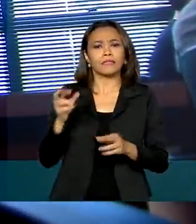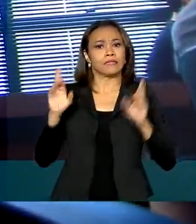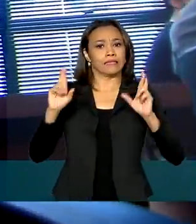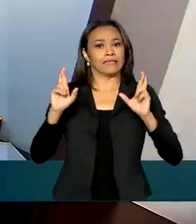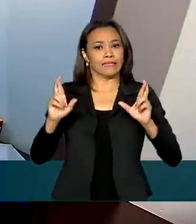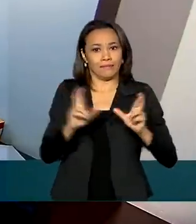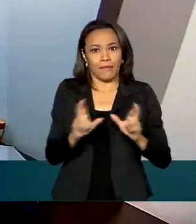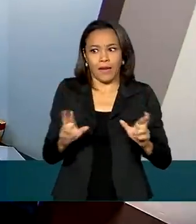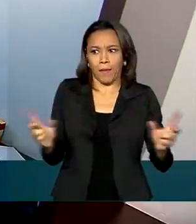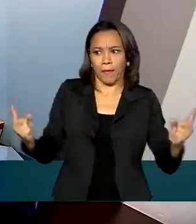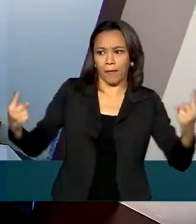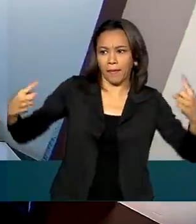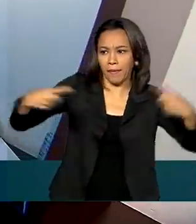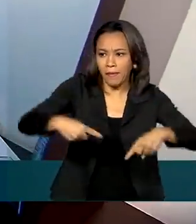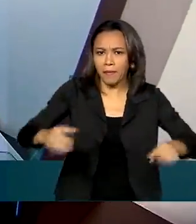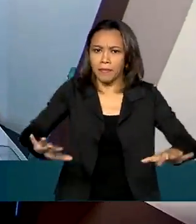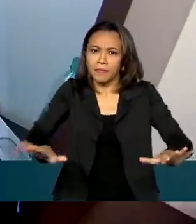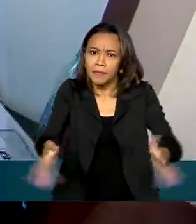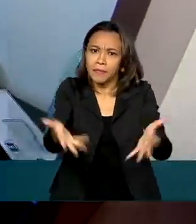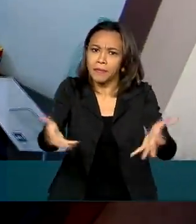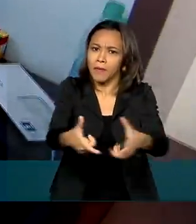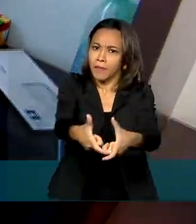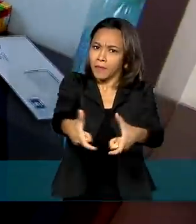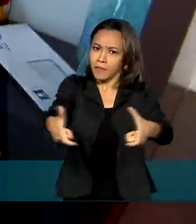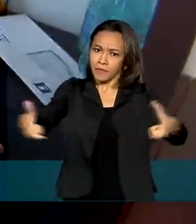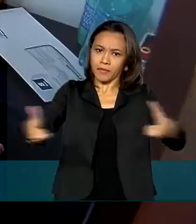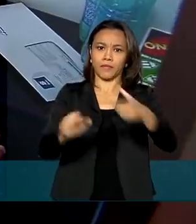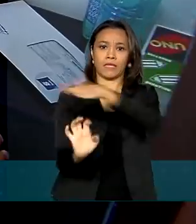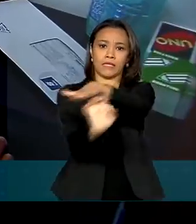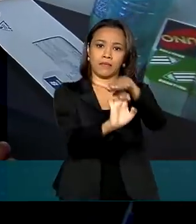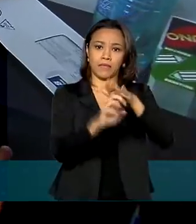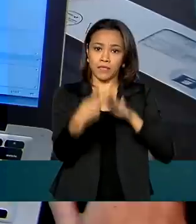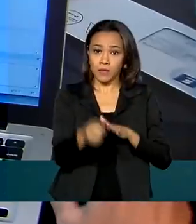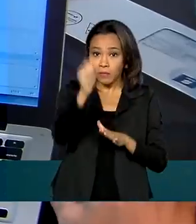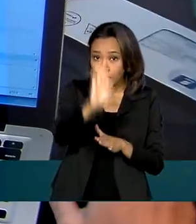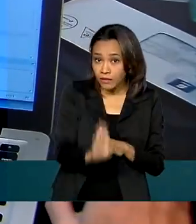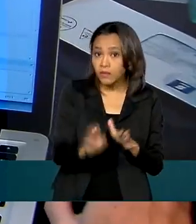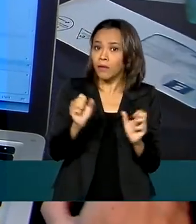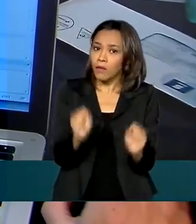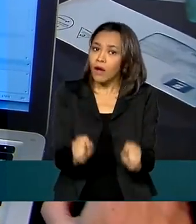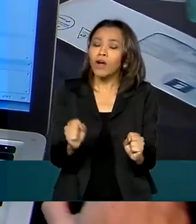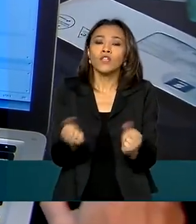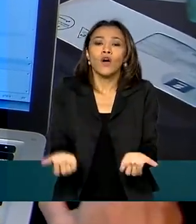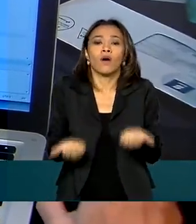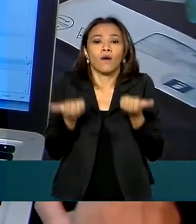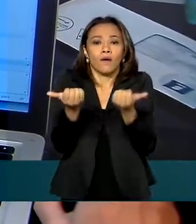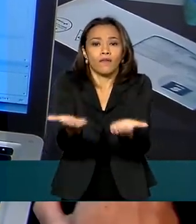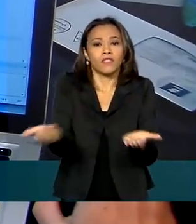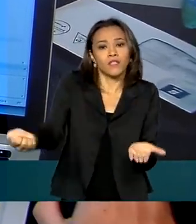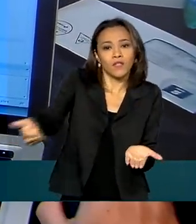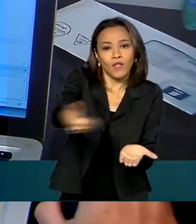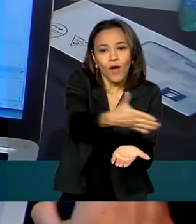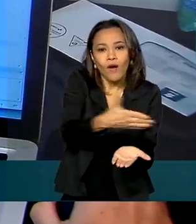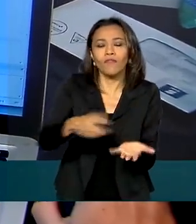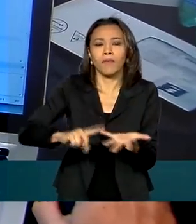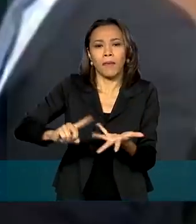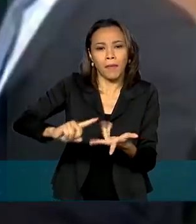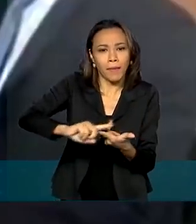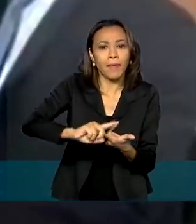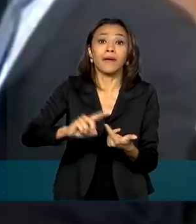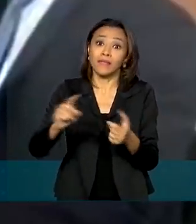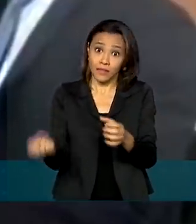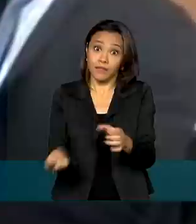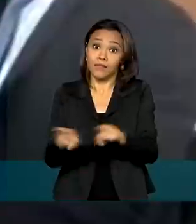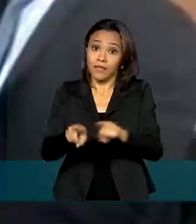competitividade e inovação das empresas brasileiras, que podem oferecer novos serviços e gerar mais empregos.